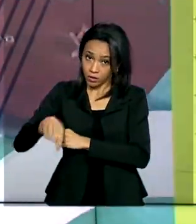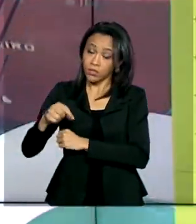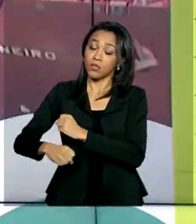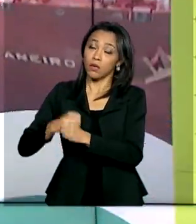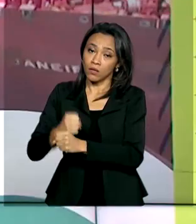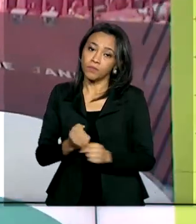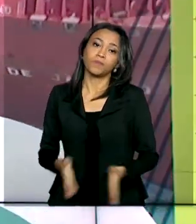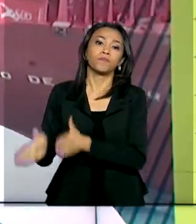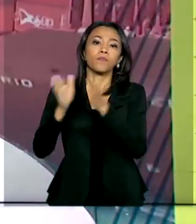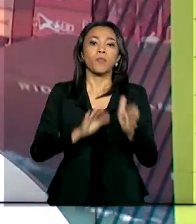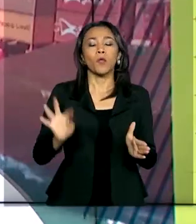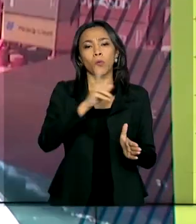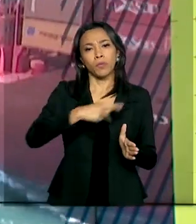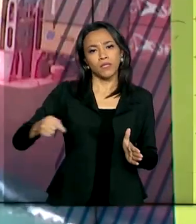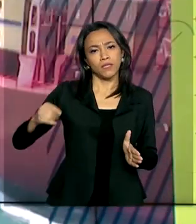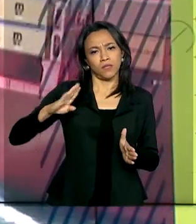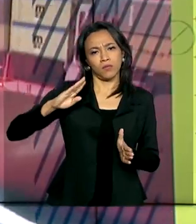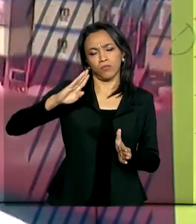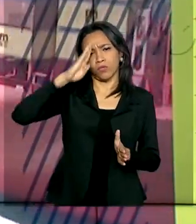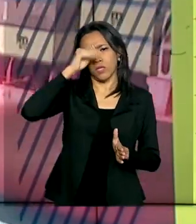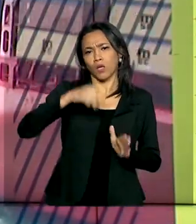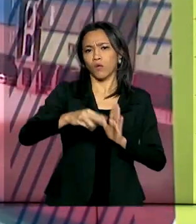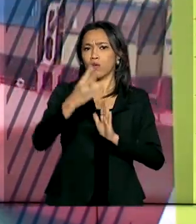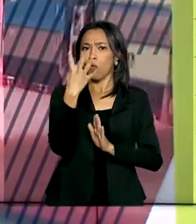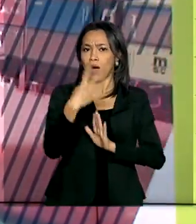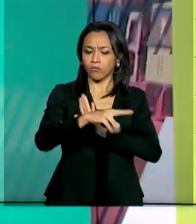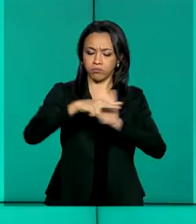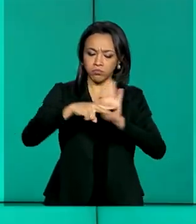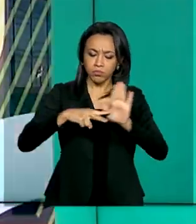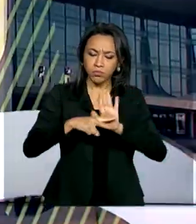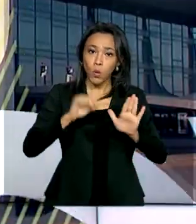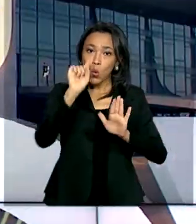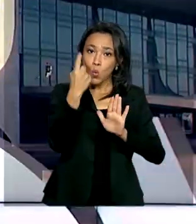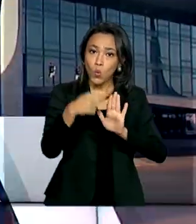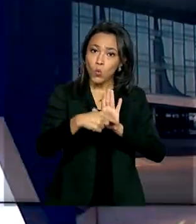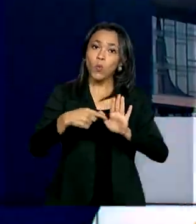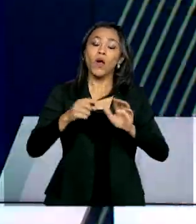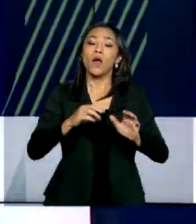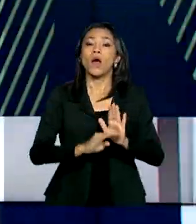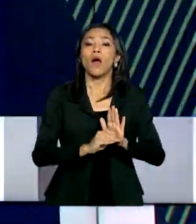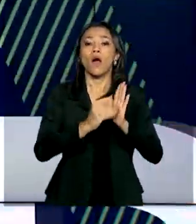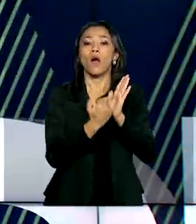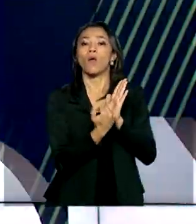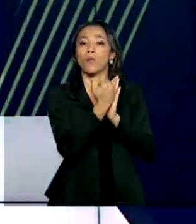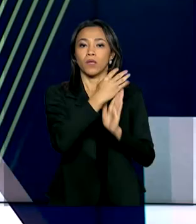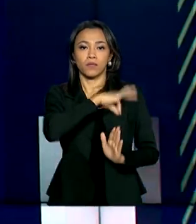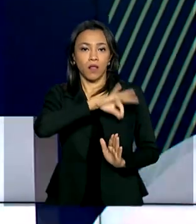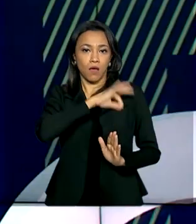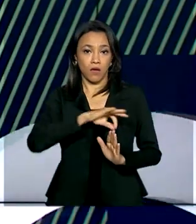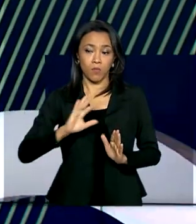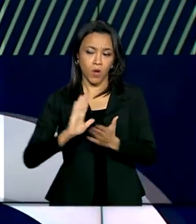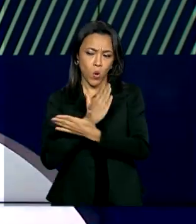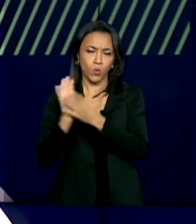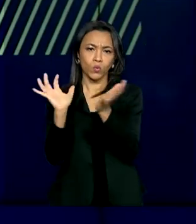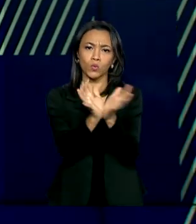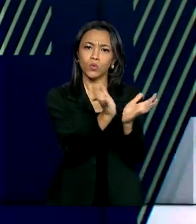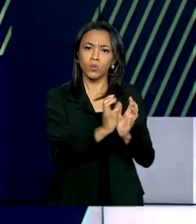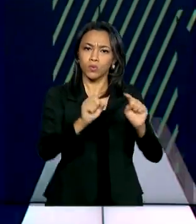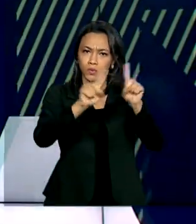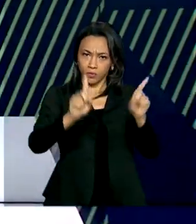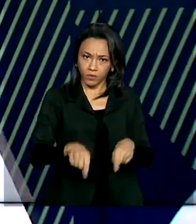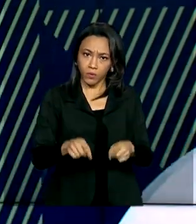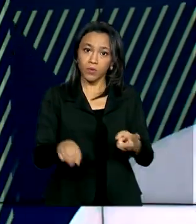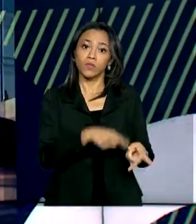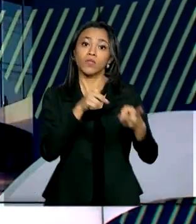Jair Bolsonaro vetou quatro trechos da lei. Um deles permitia reajuste para algumas categorias de servidores públicos e outro